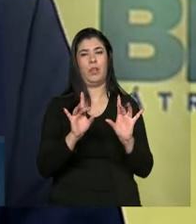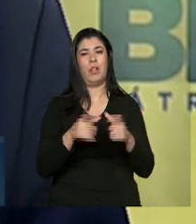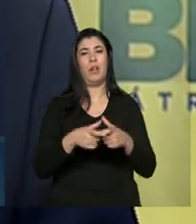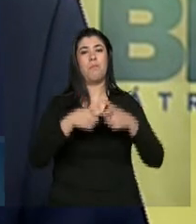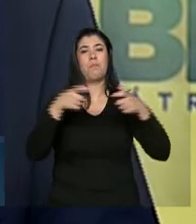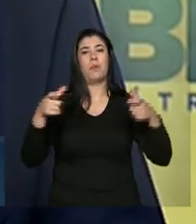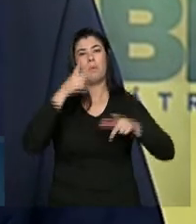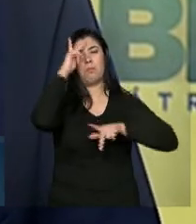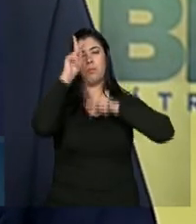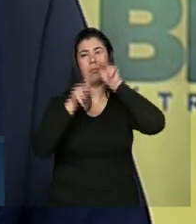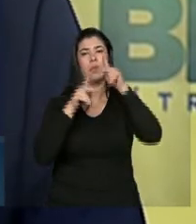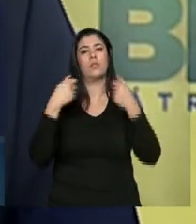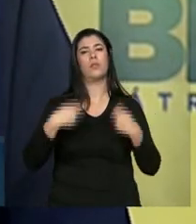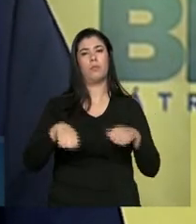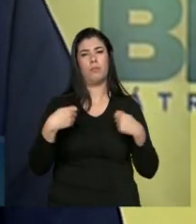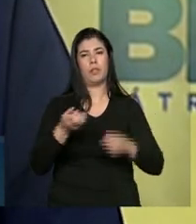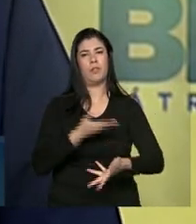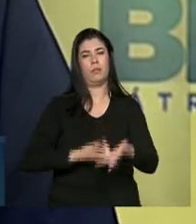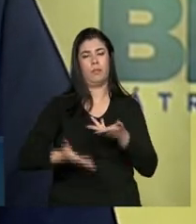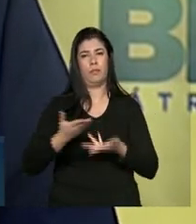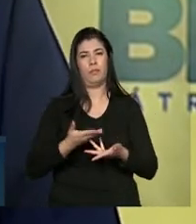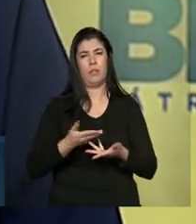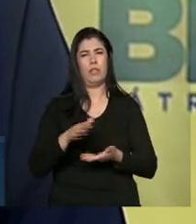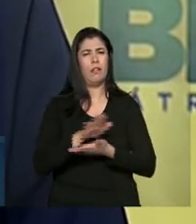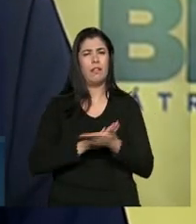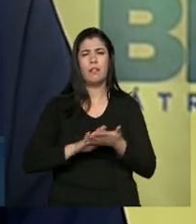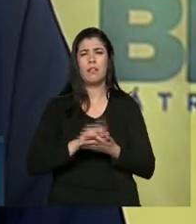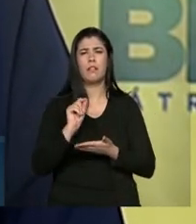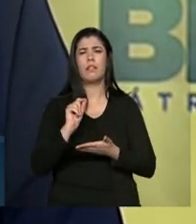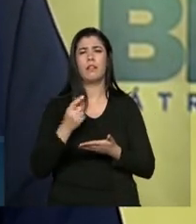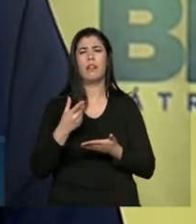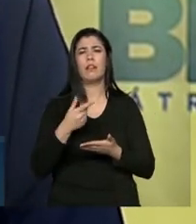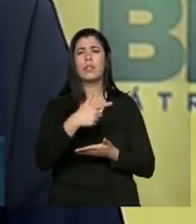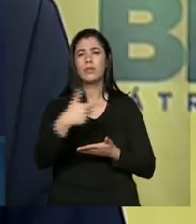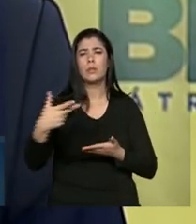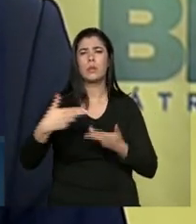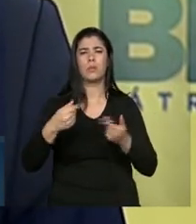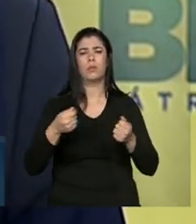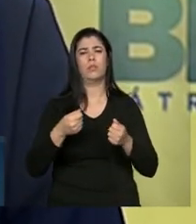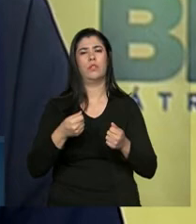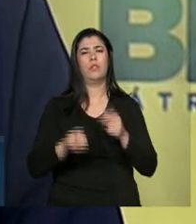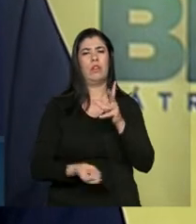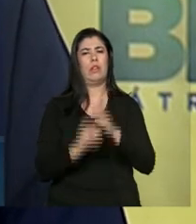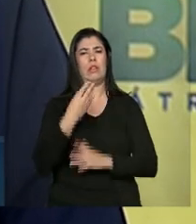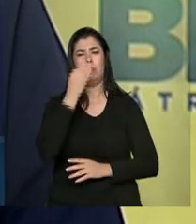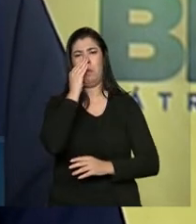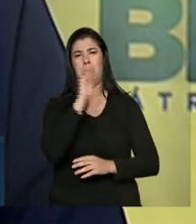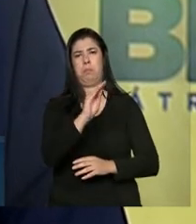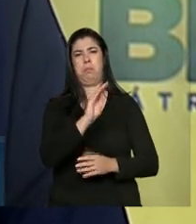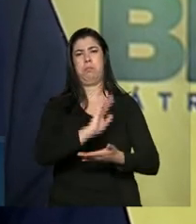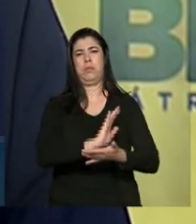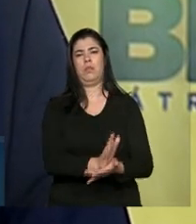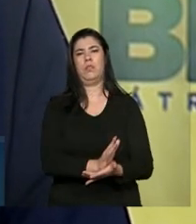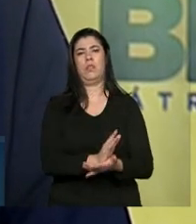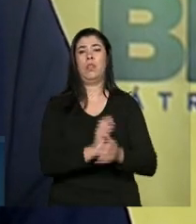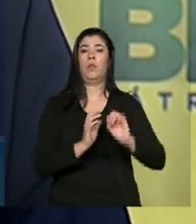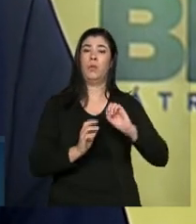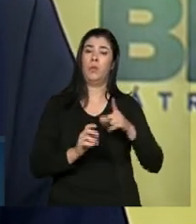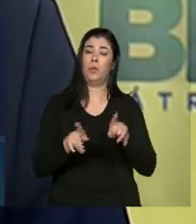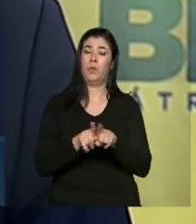mais necessitada disto. Nada disso foi feito com preconceito ou com